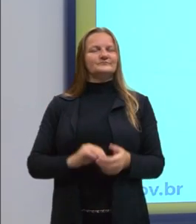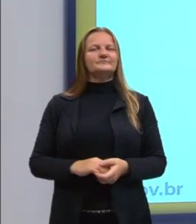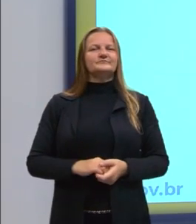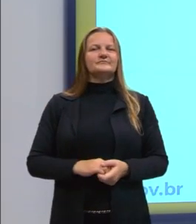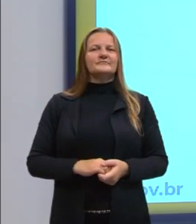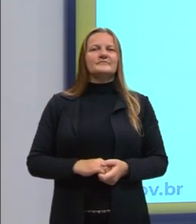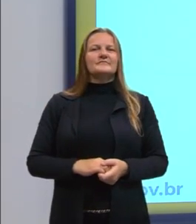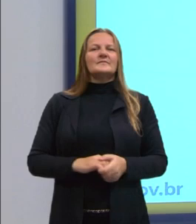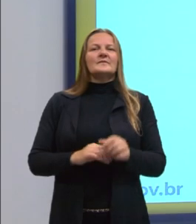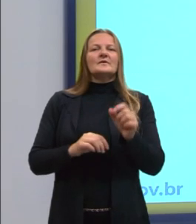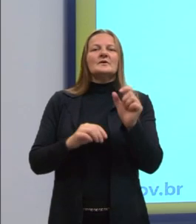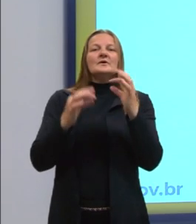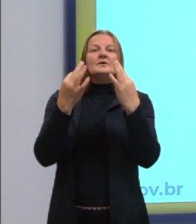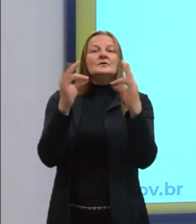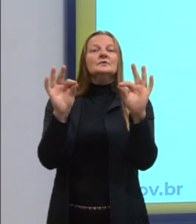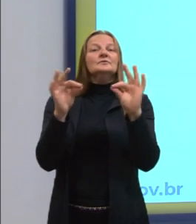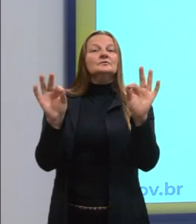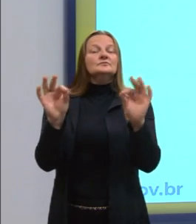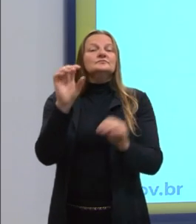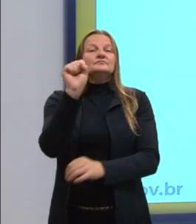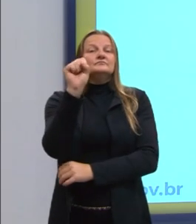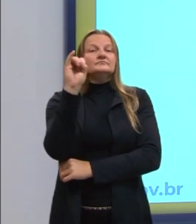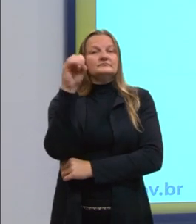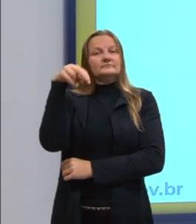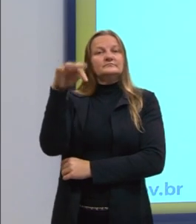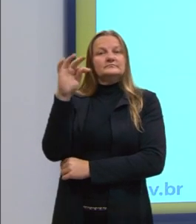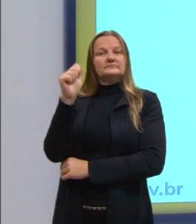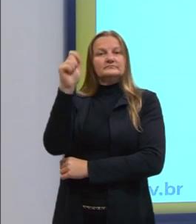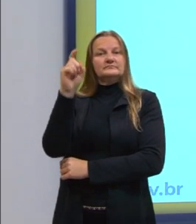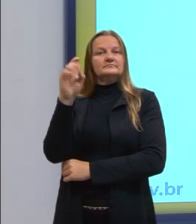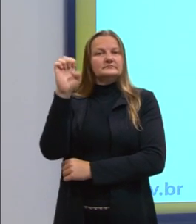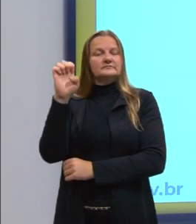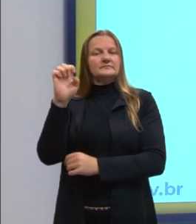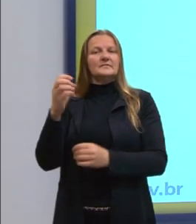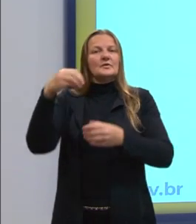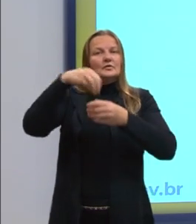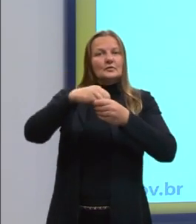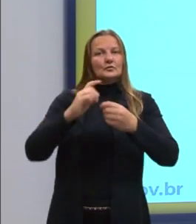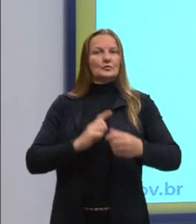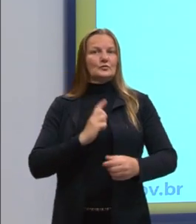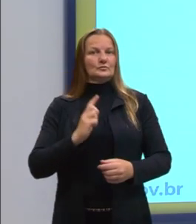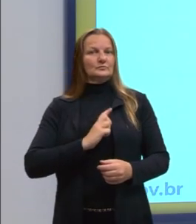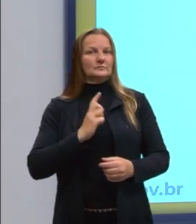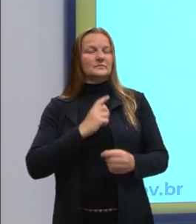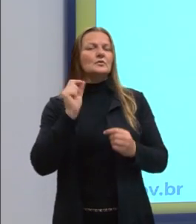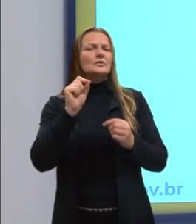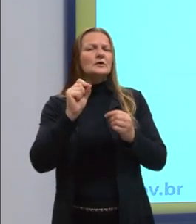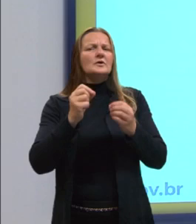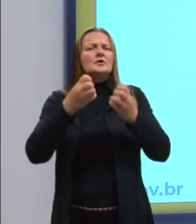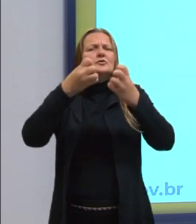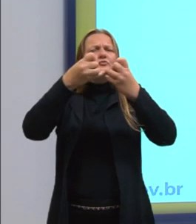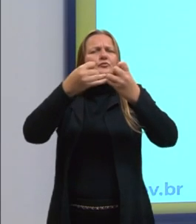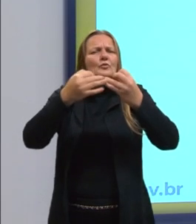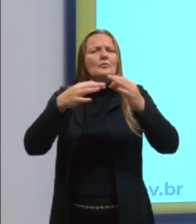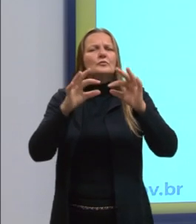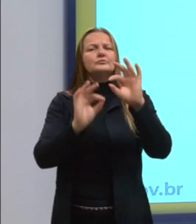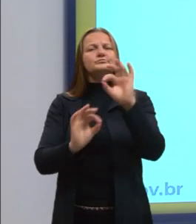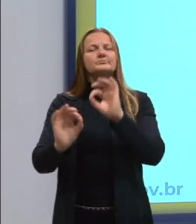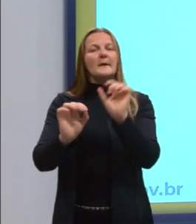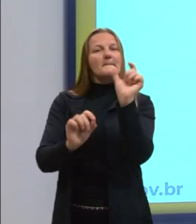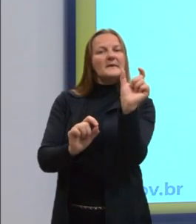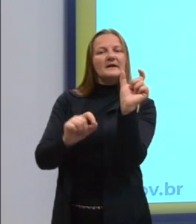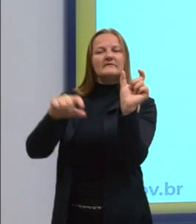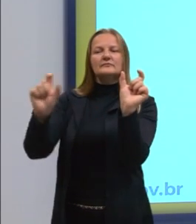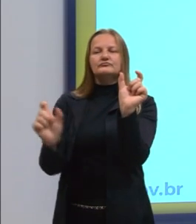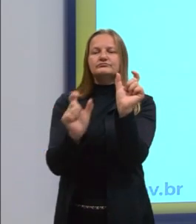A sintaxe vai ser uma das partes da gramática na qual são estudadas as disposições das palavras